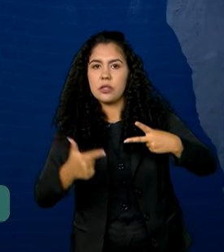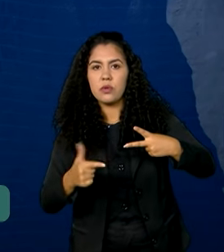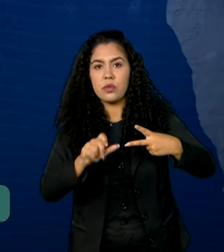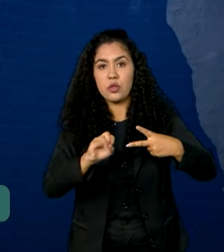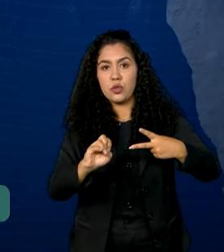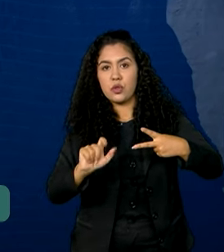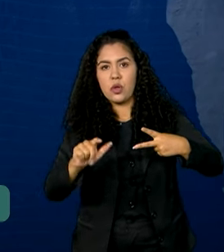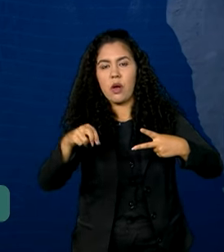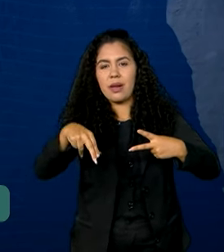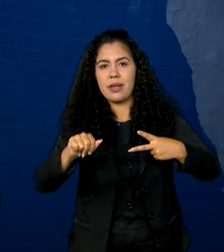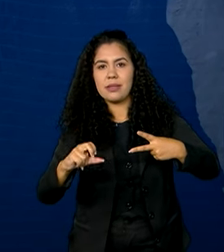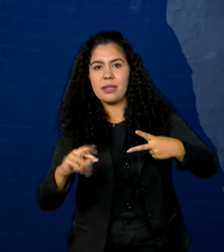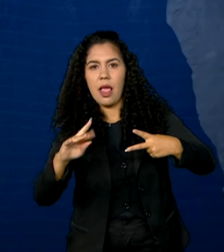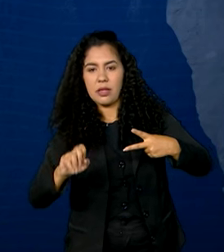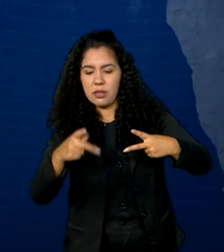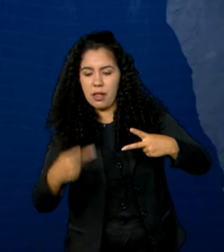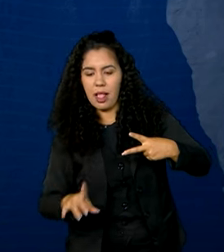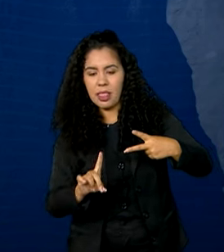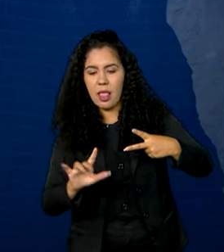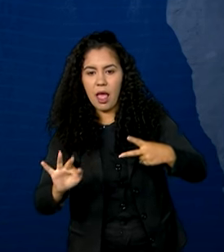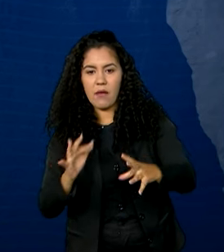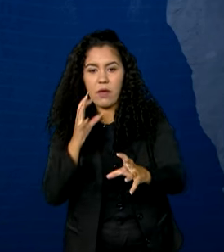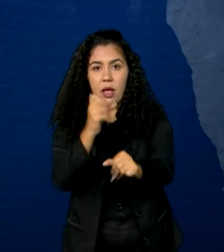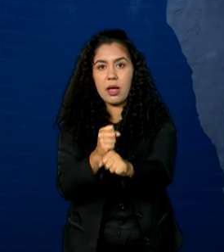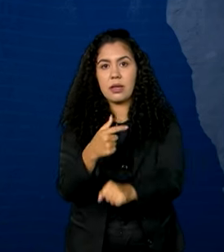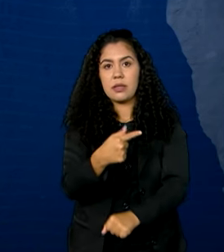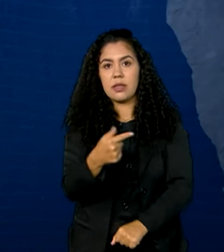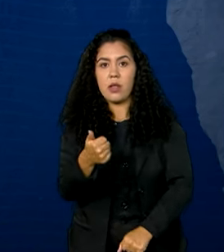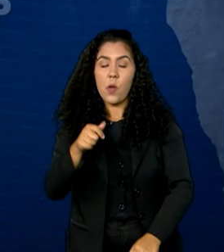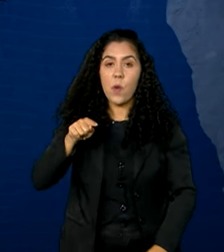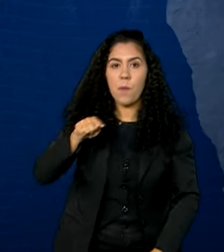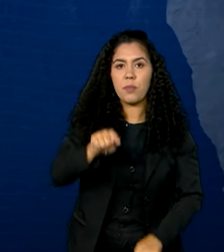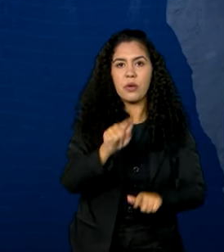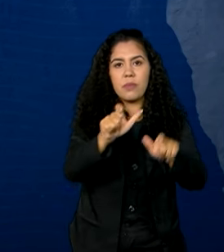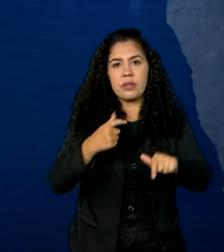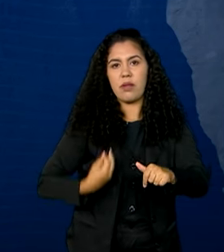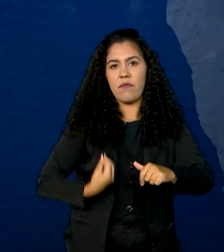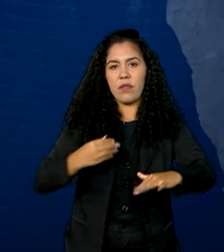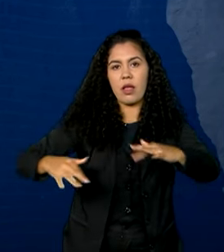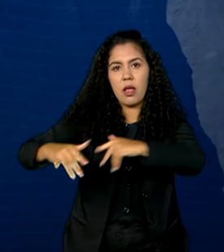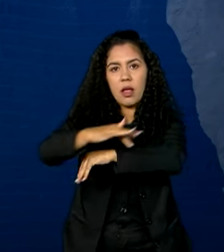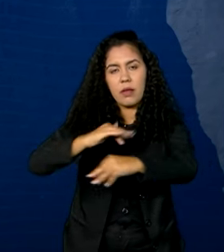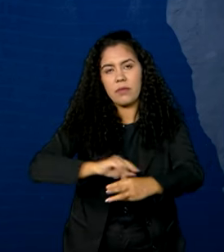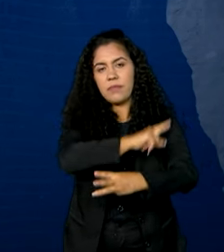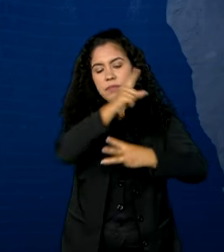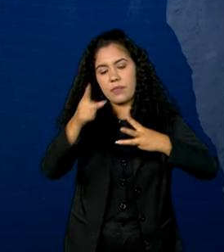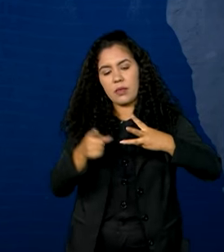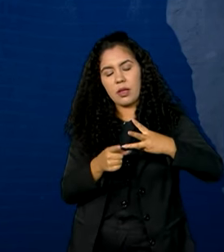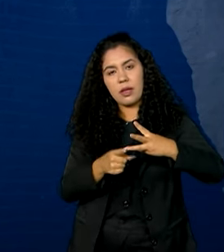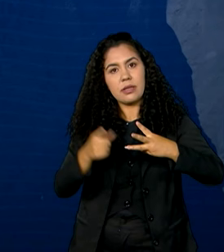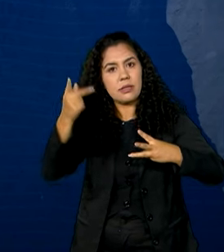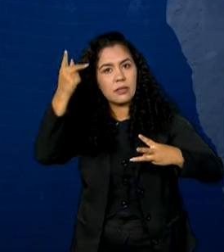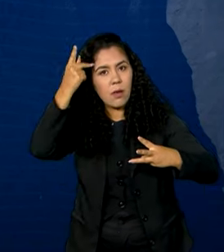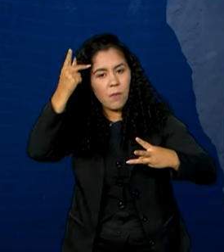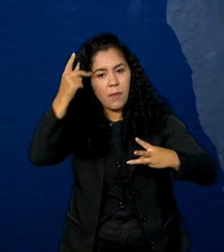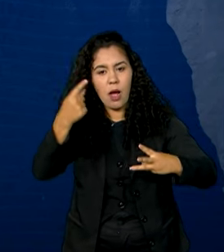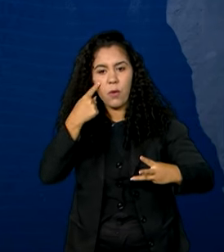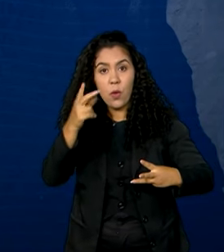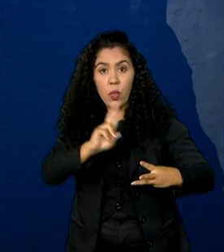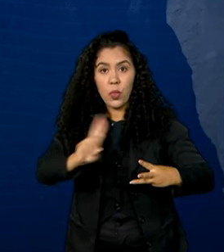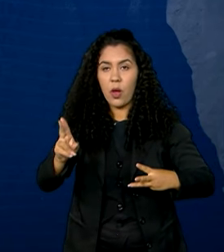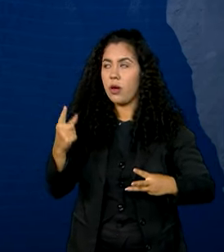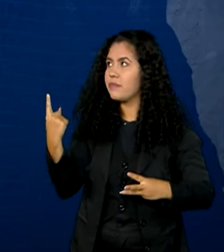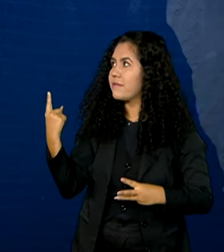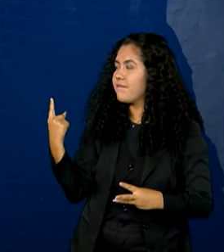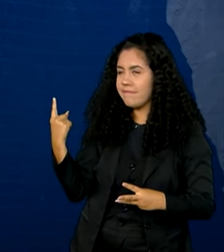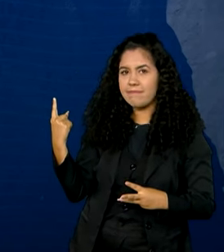Federal, com quase 71 mil habitantes. Paraisópolis, em São Paulo, e Cidade de Deus, Alfredo Nascimento,